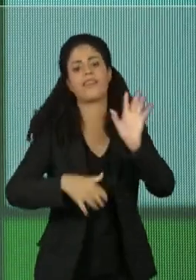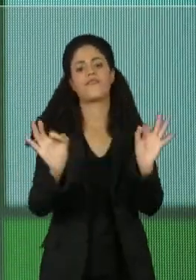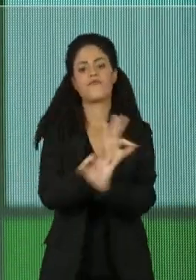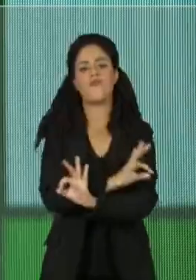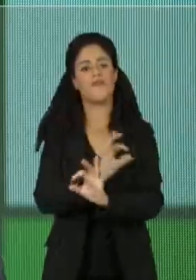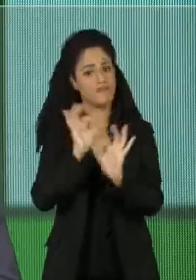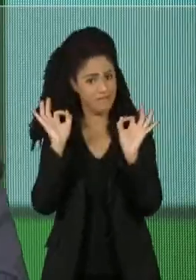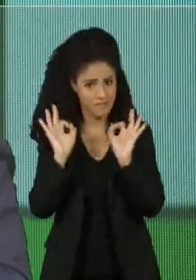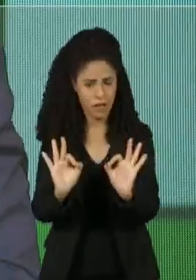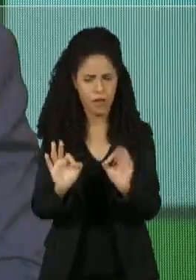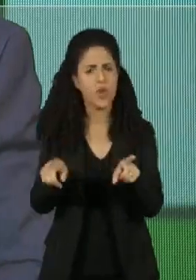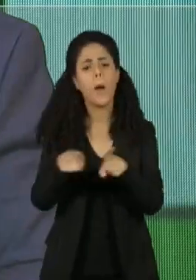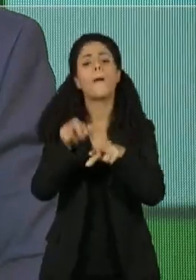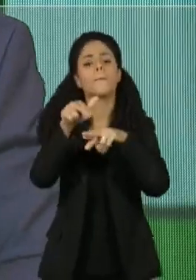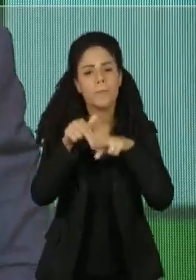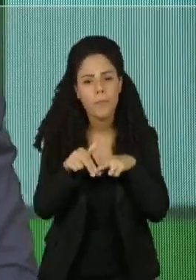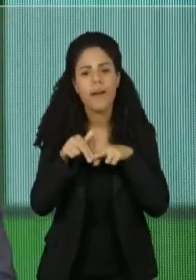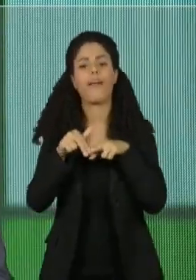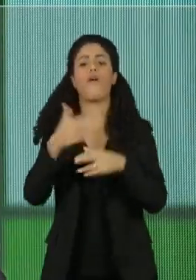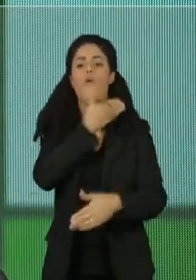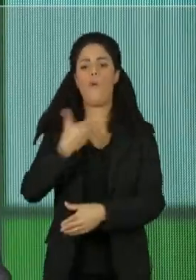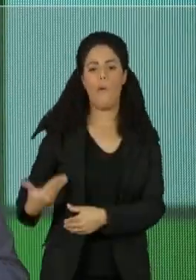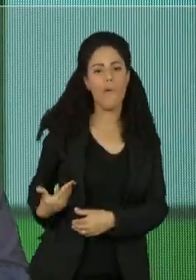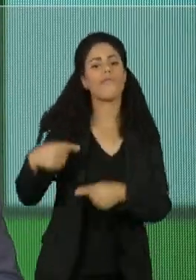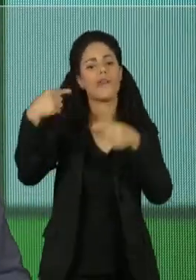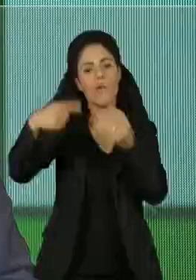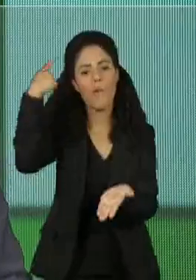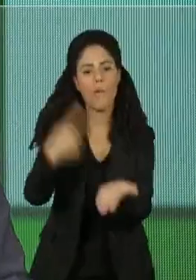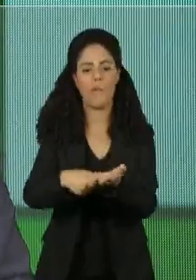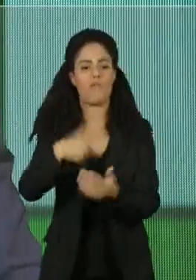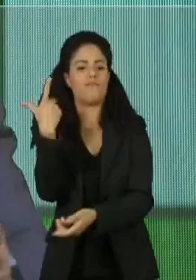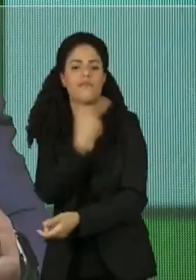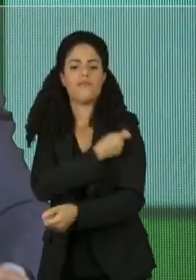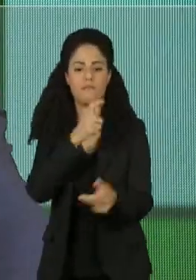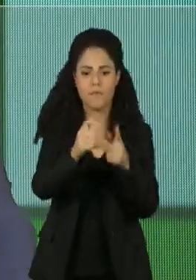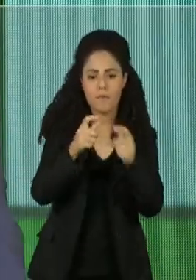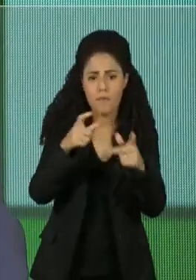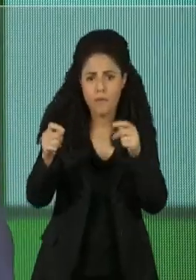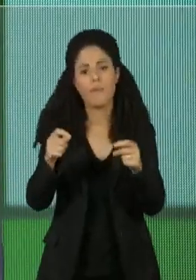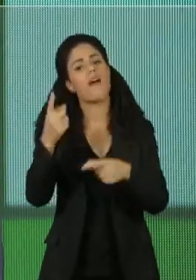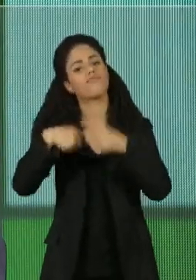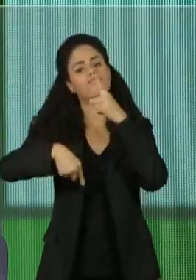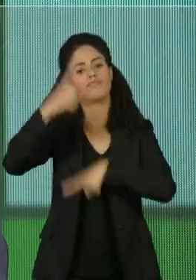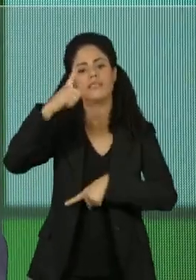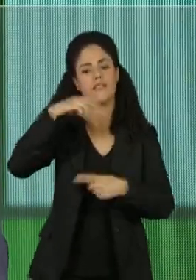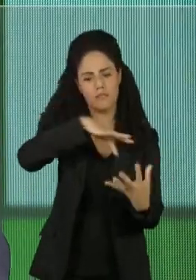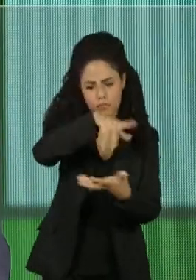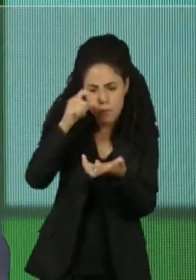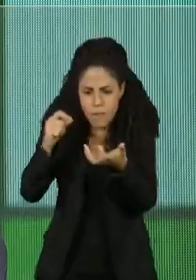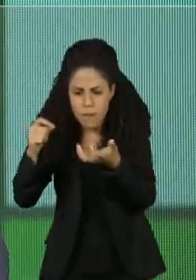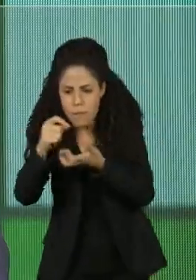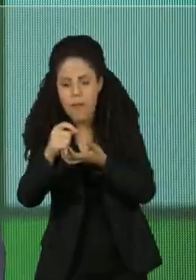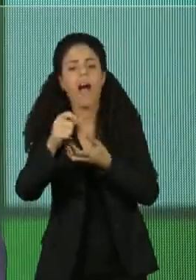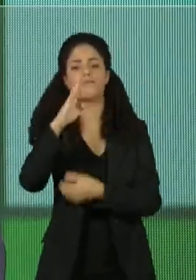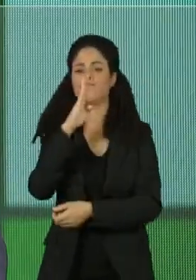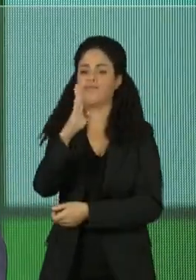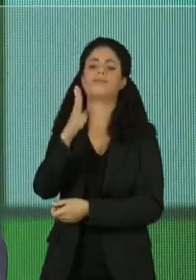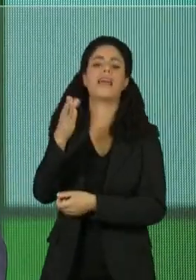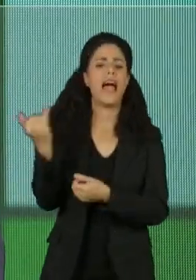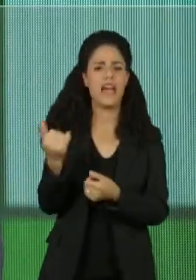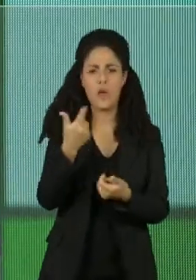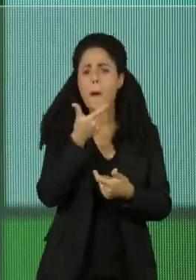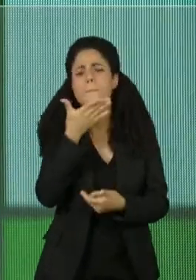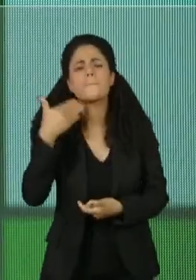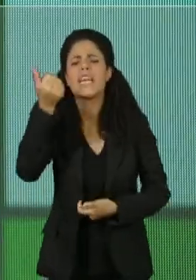isso fez com que o caso de vacinação brasileira, o nosso case de vacinação, fosse um sucesso aí ao redor do mundo. A gente se saiu melhor do que vários